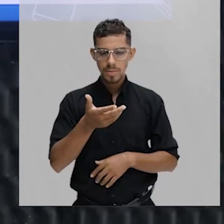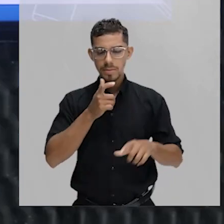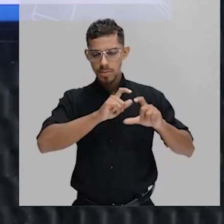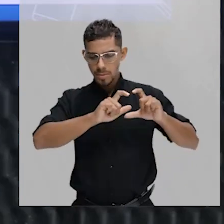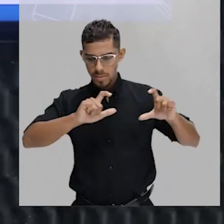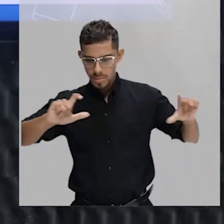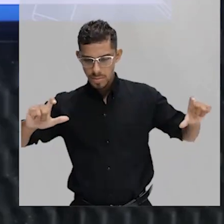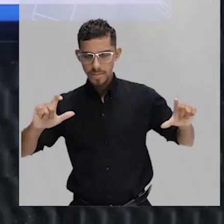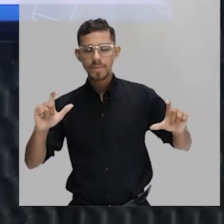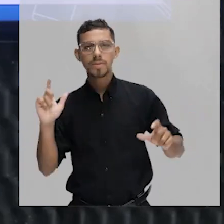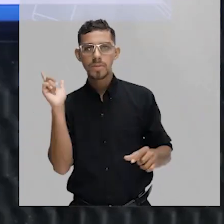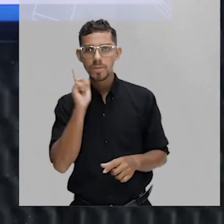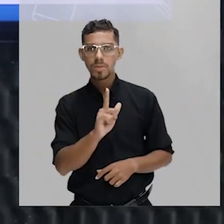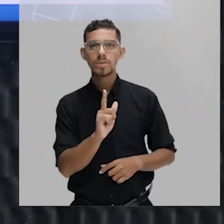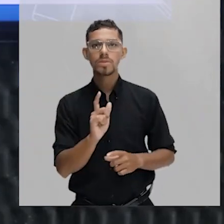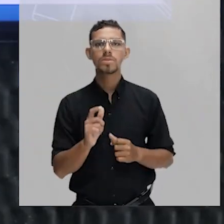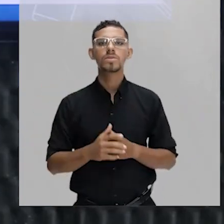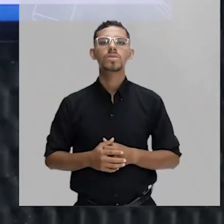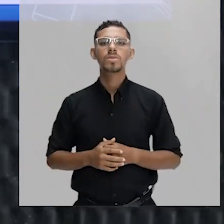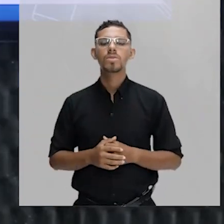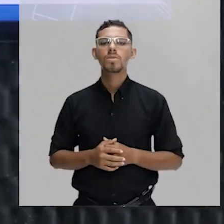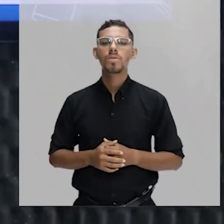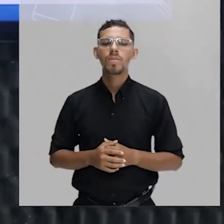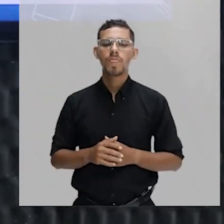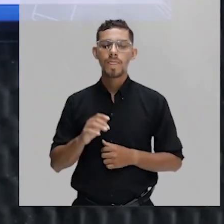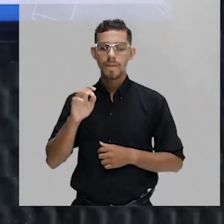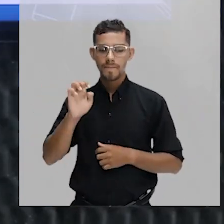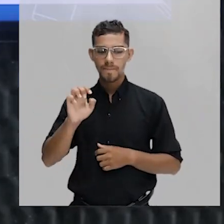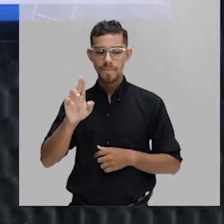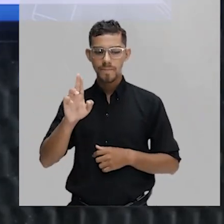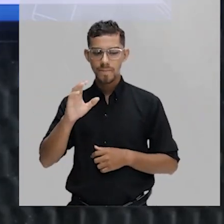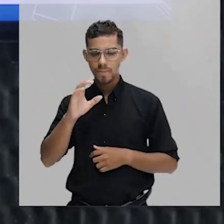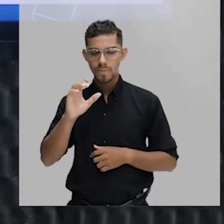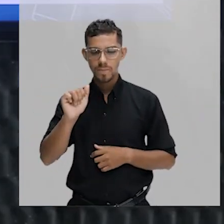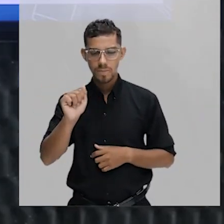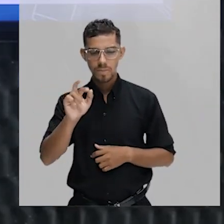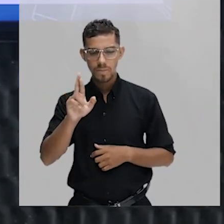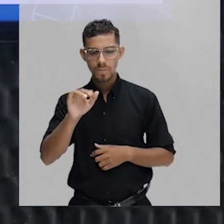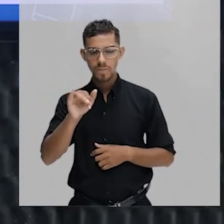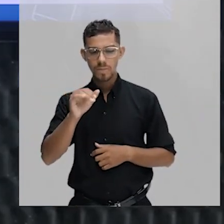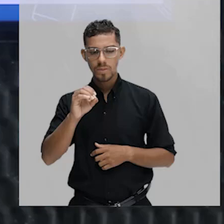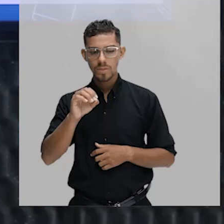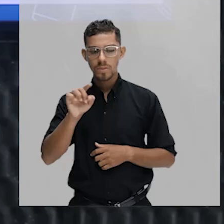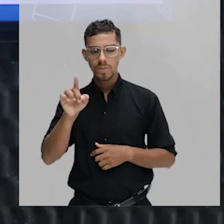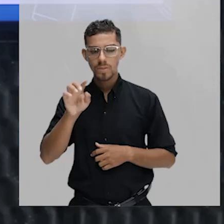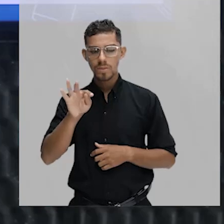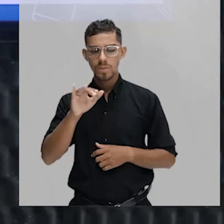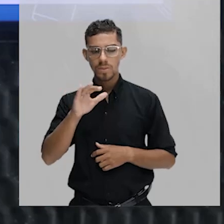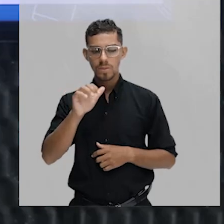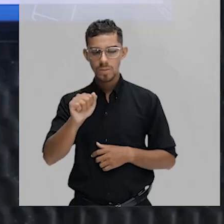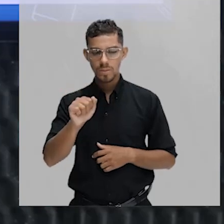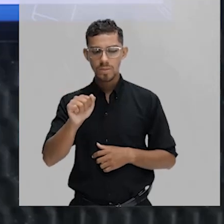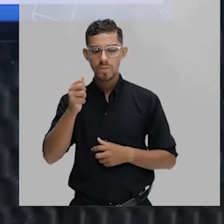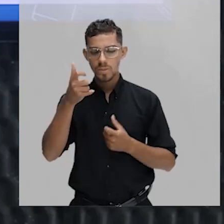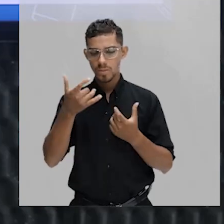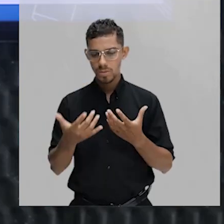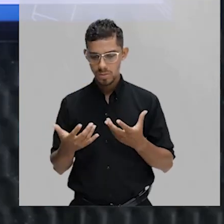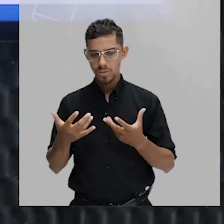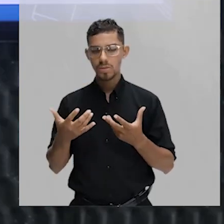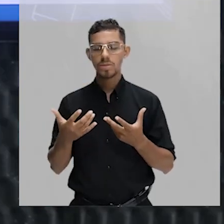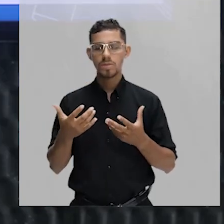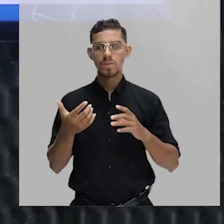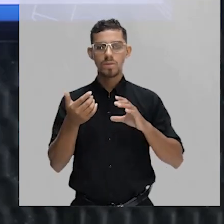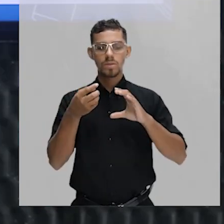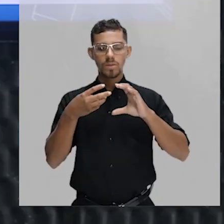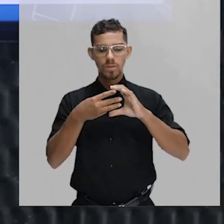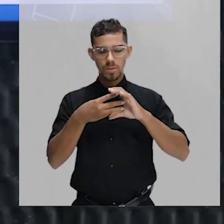praticamente isso que acontece aqui na célula eucariótica. Ela tem aqui o gene com regiões que são importantes,